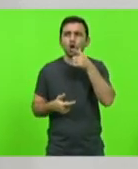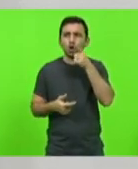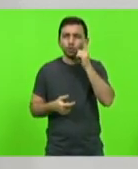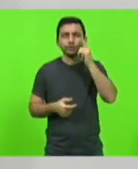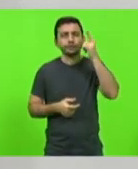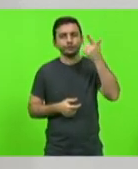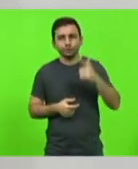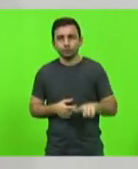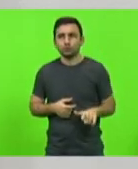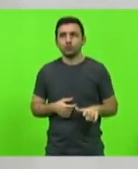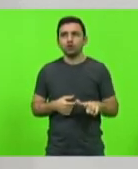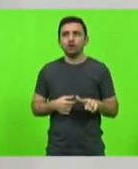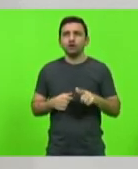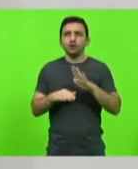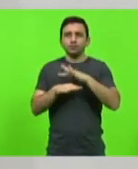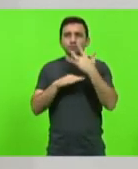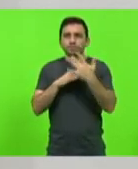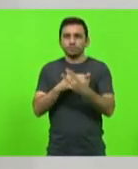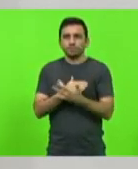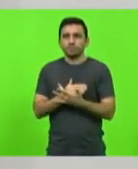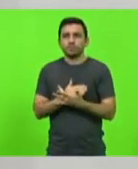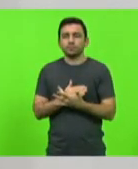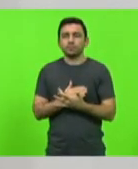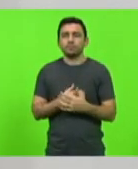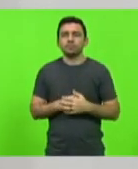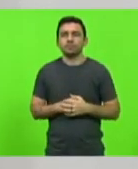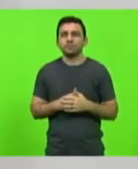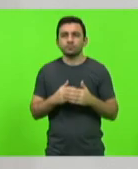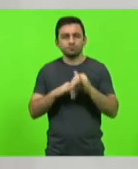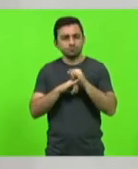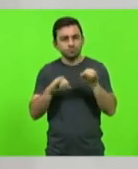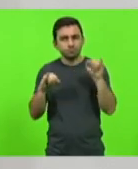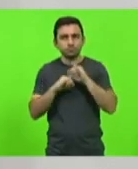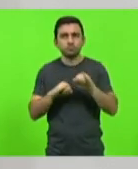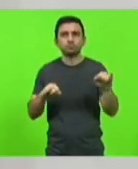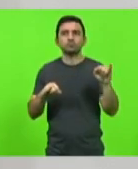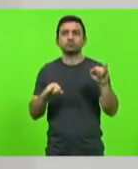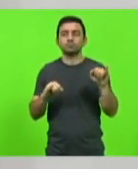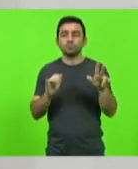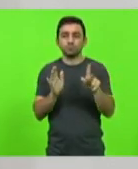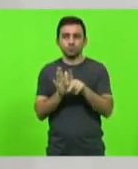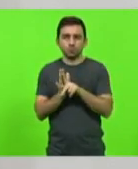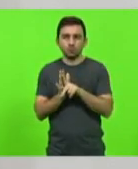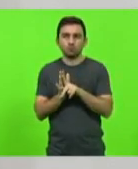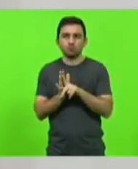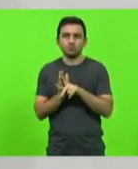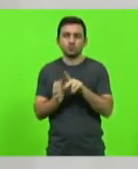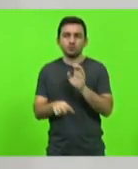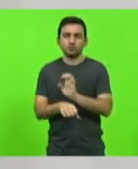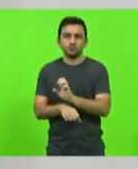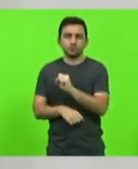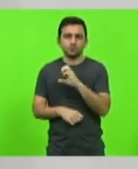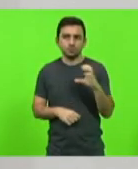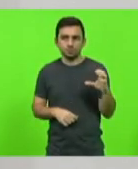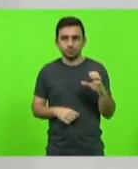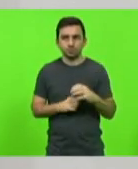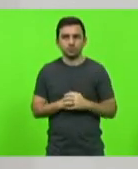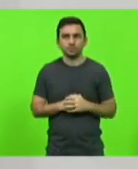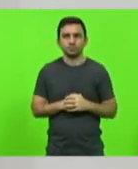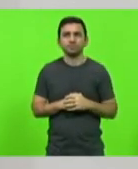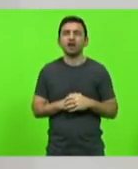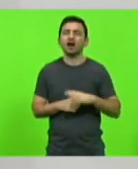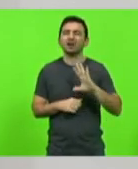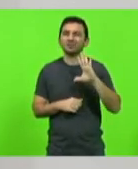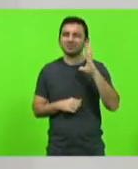acompanhamos aí pelas redes sociais, pelos canais de notícias do nosso Estado, a intervenção aí da greve que estava